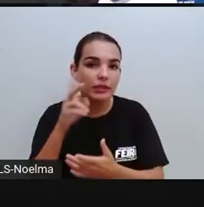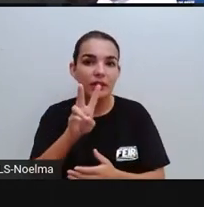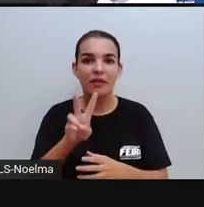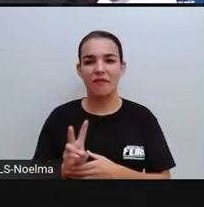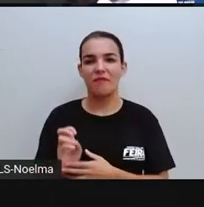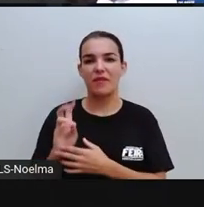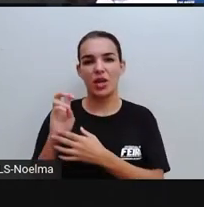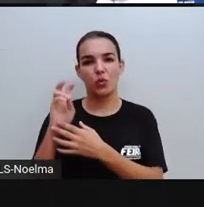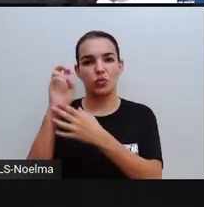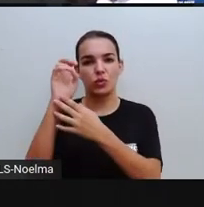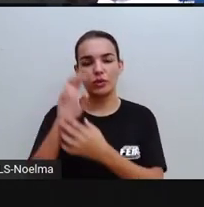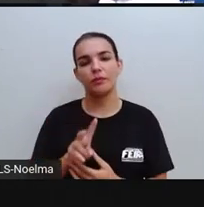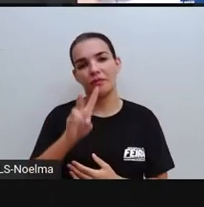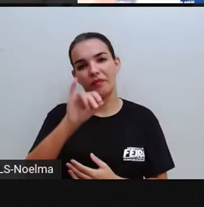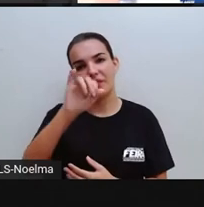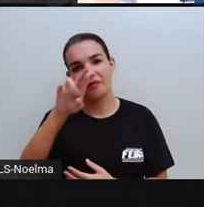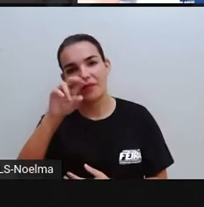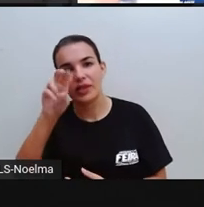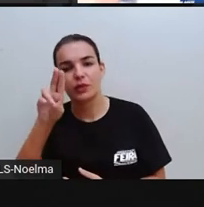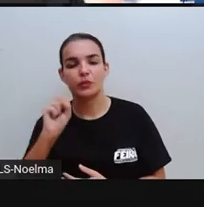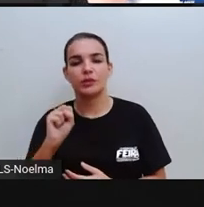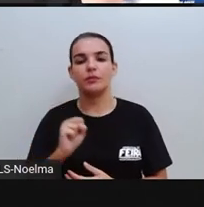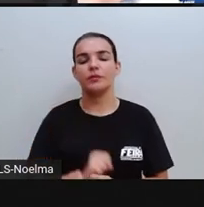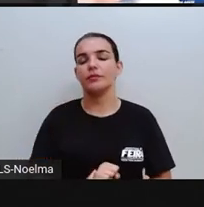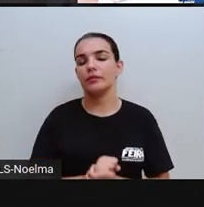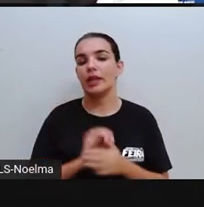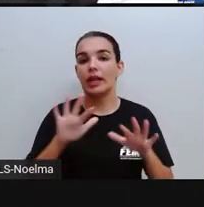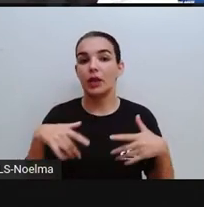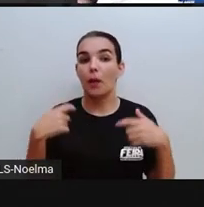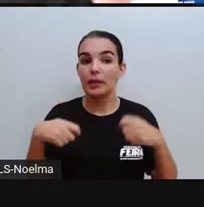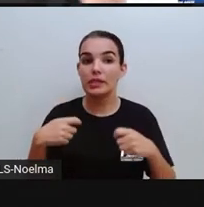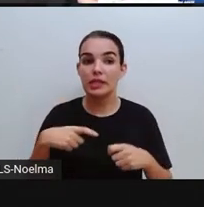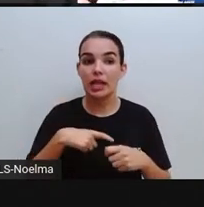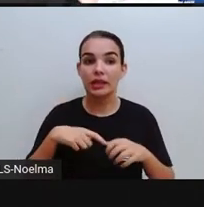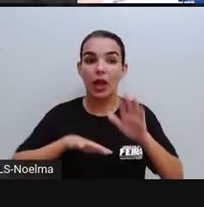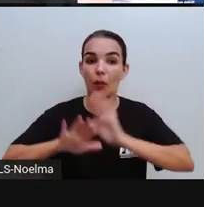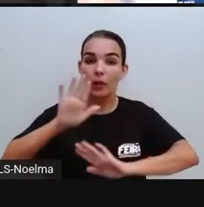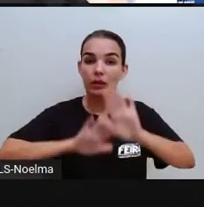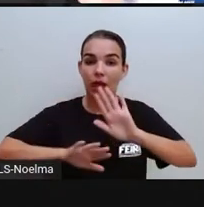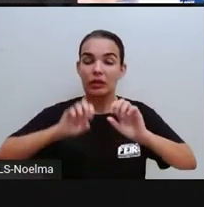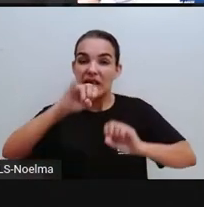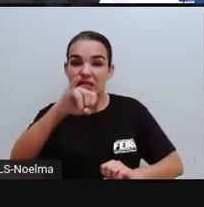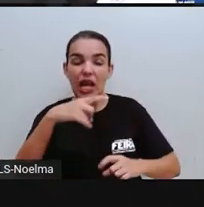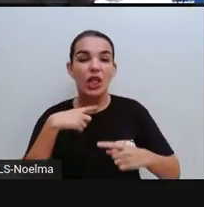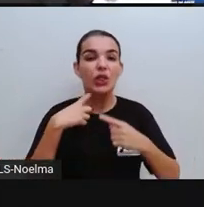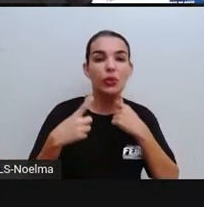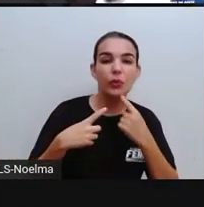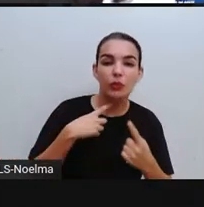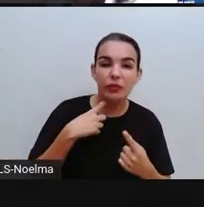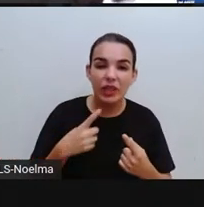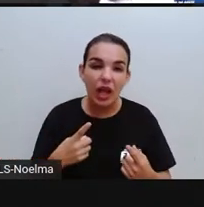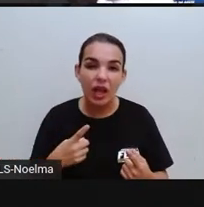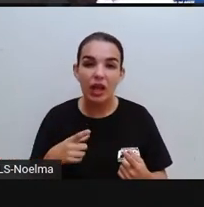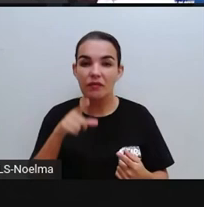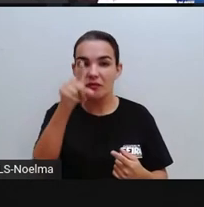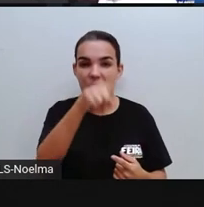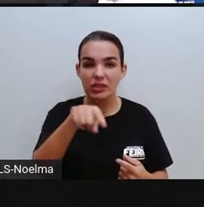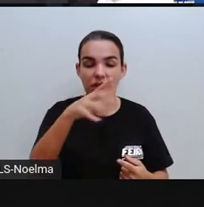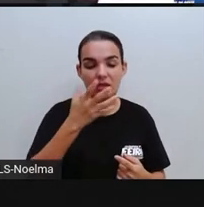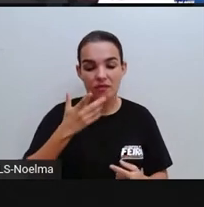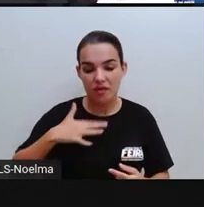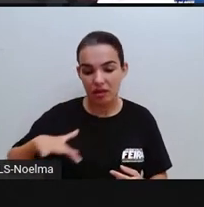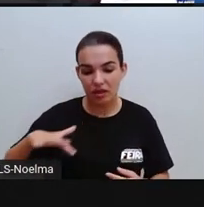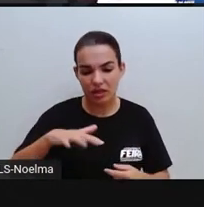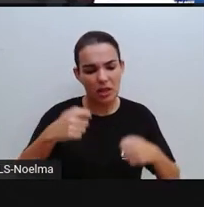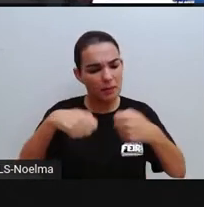vírus ali, tá? Então, a gente tem que ter cuidado na dúvida, principalmente vocês que são crianças, pedir ajuda